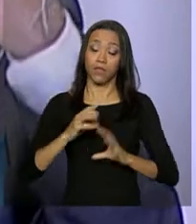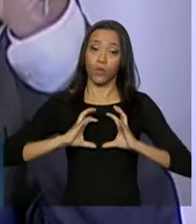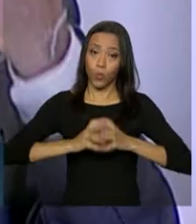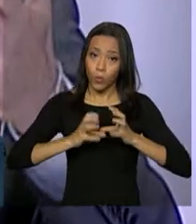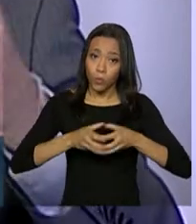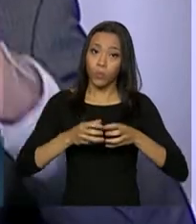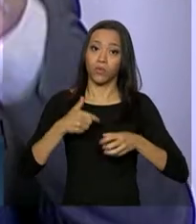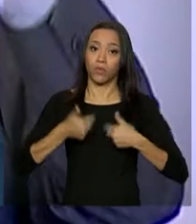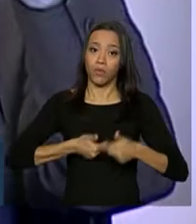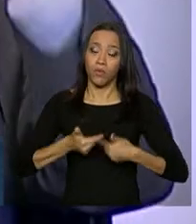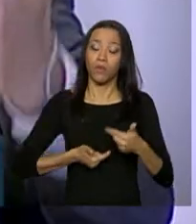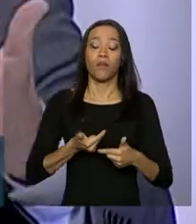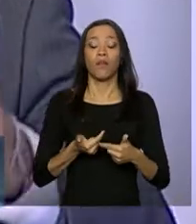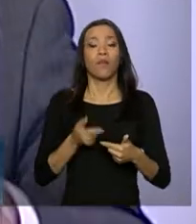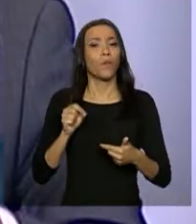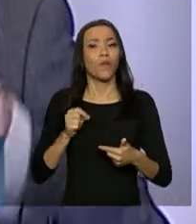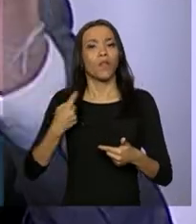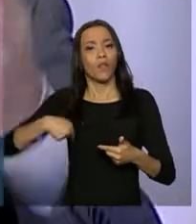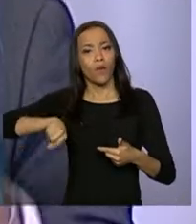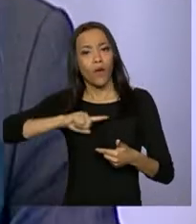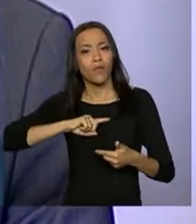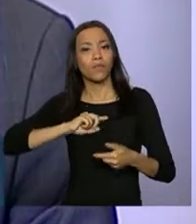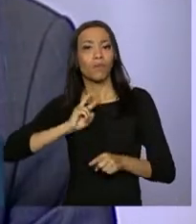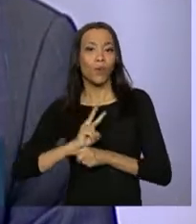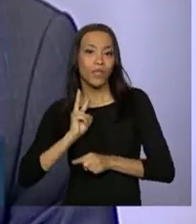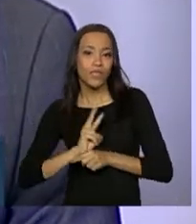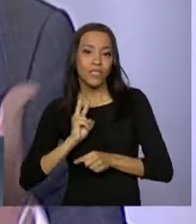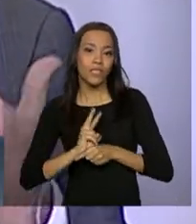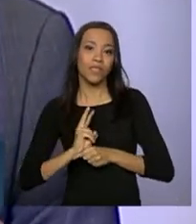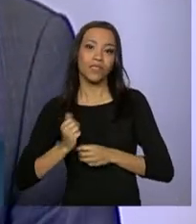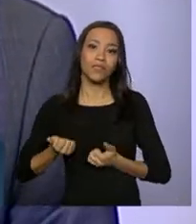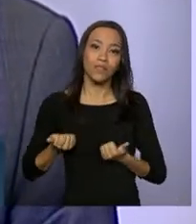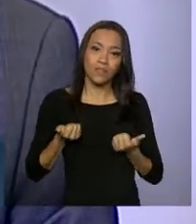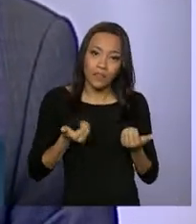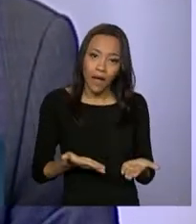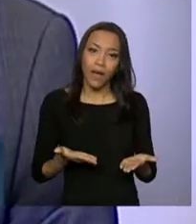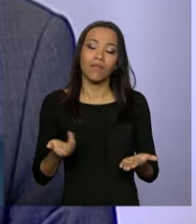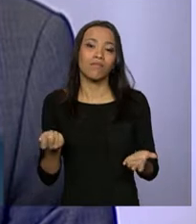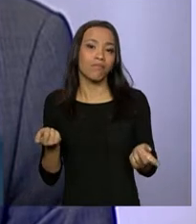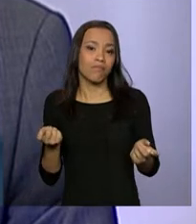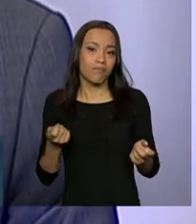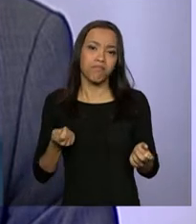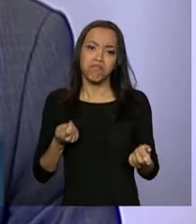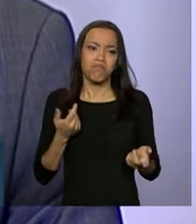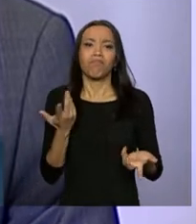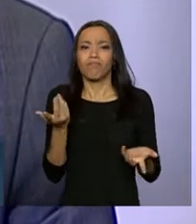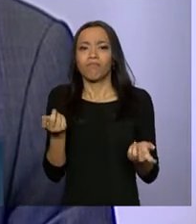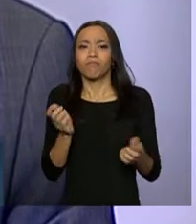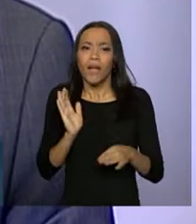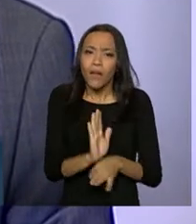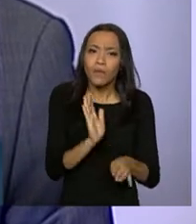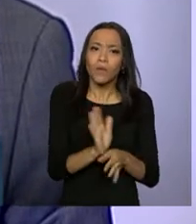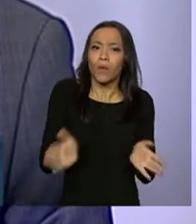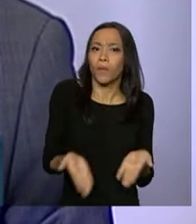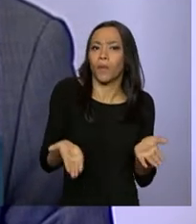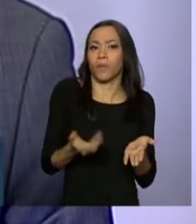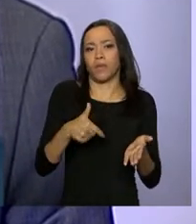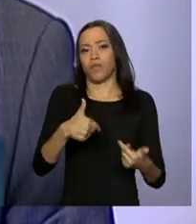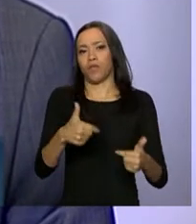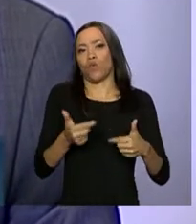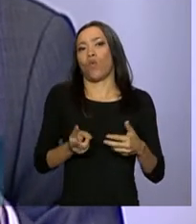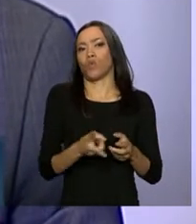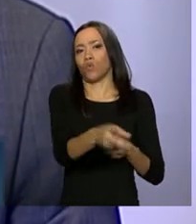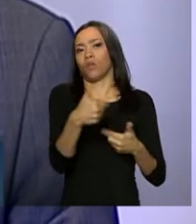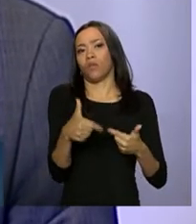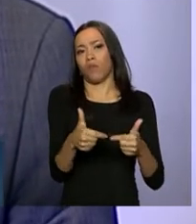E precisamos proteger e dar condições de trabalho aos nossos auditores e demais servidores que compõem esse grupo de